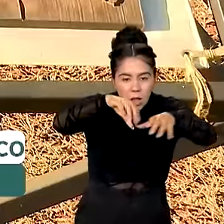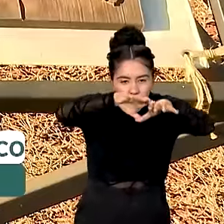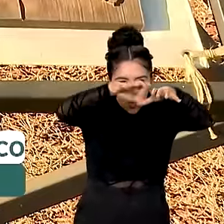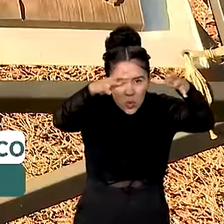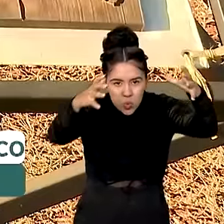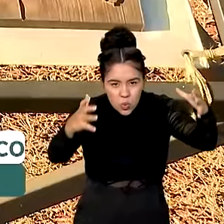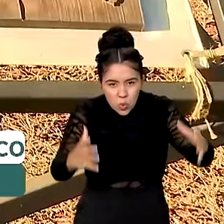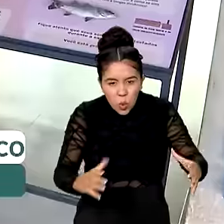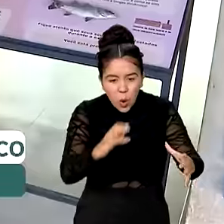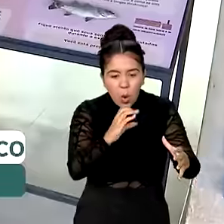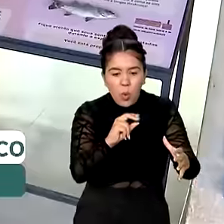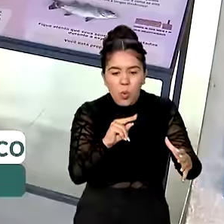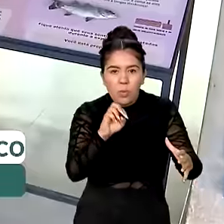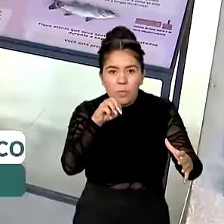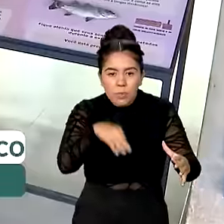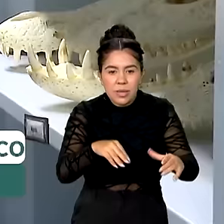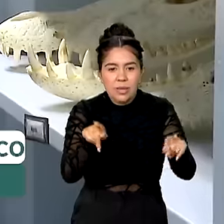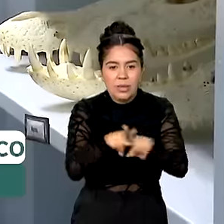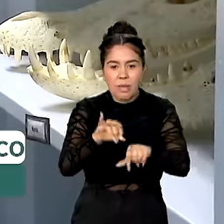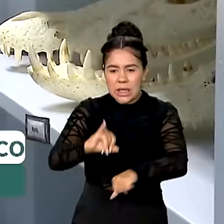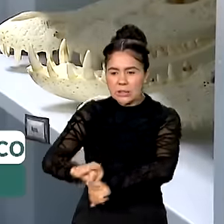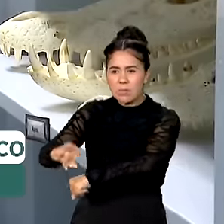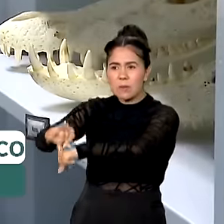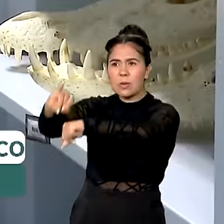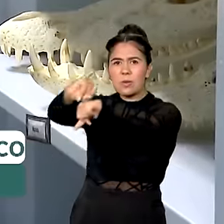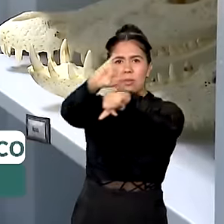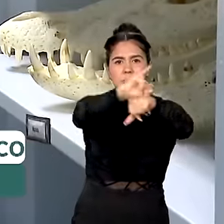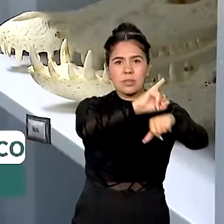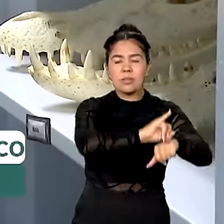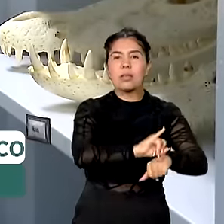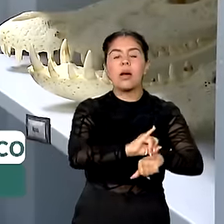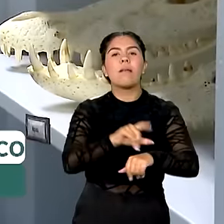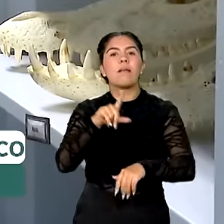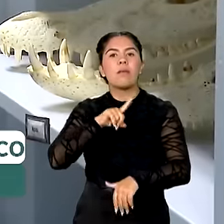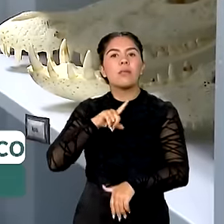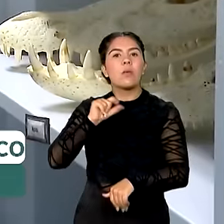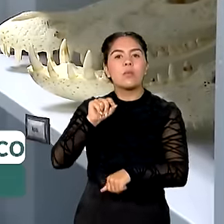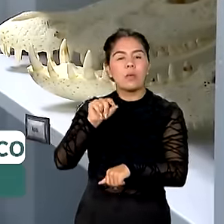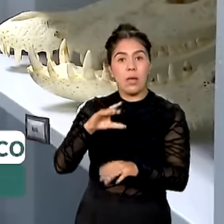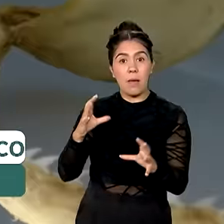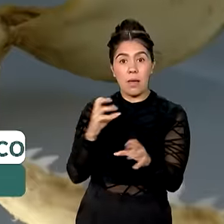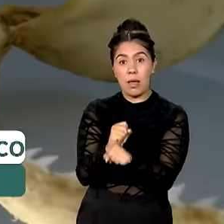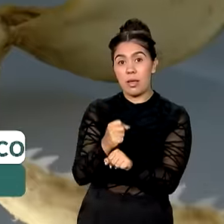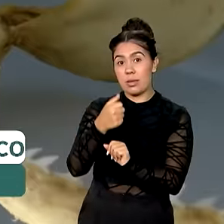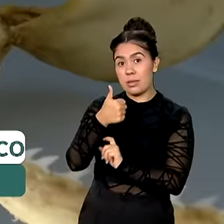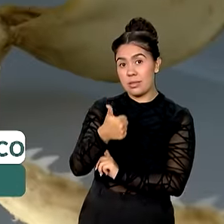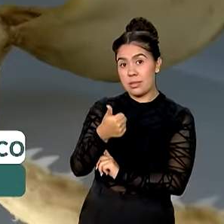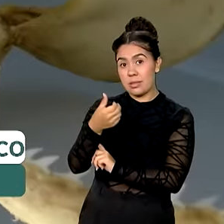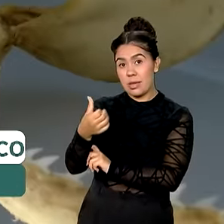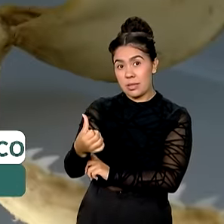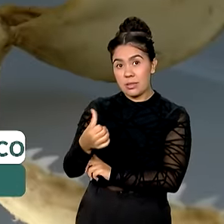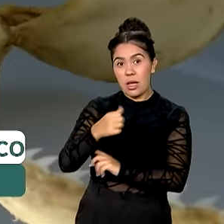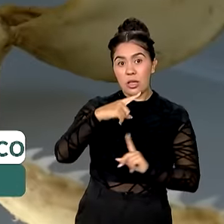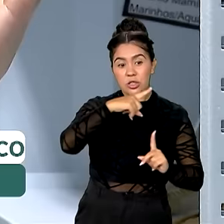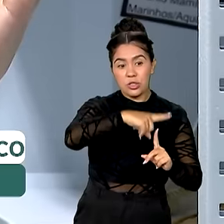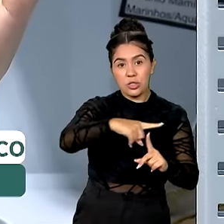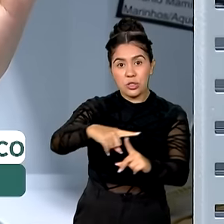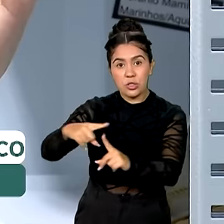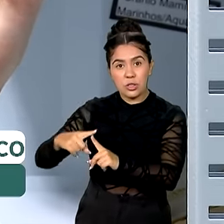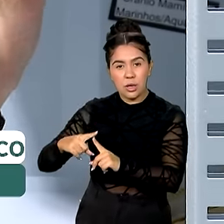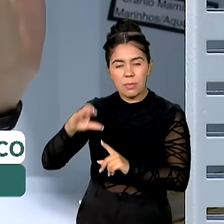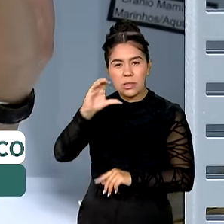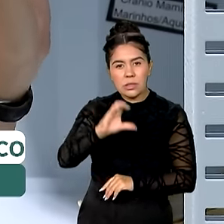de várias exposições permanentes, o museu tem sob sua guarda mais de 16 coleções científicas e cerca de